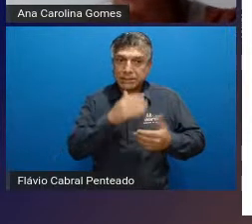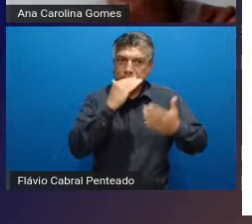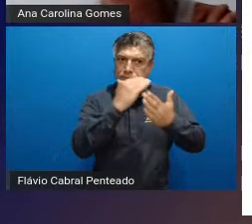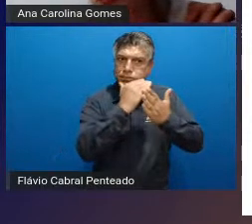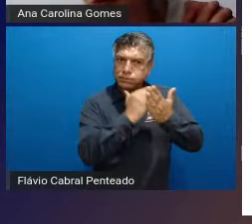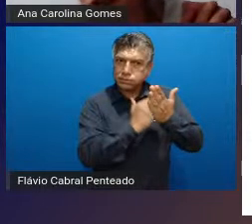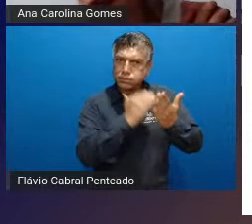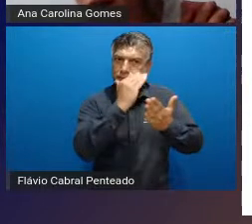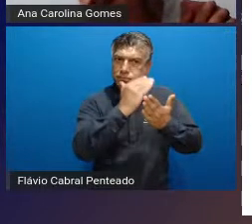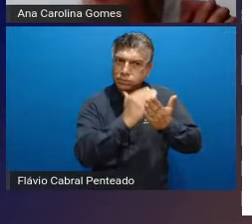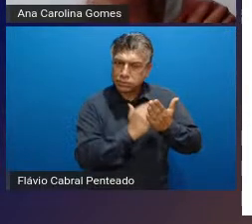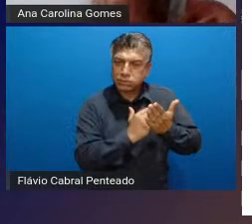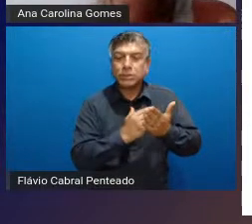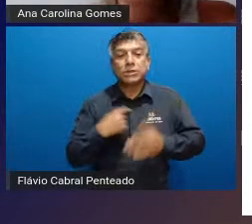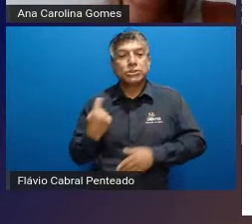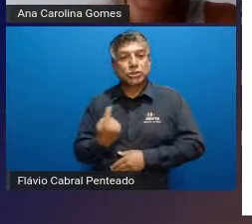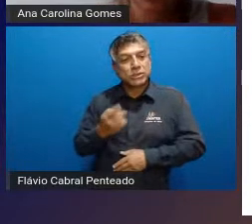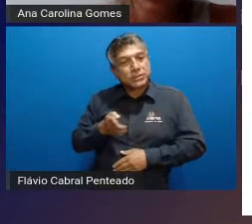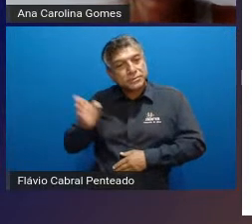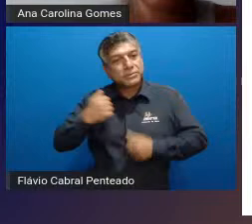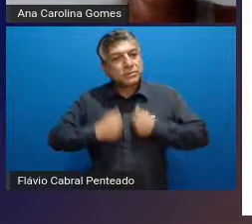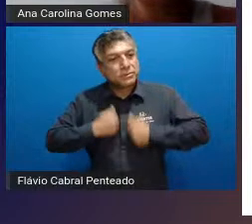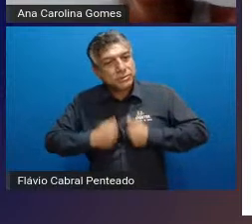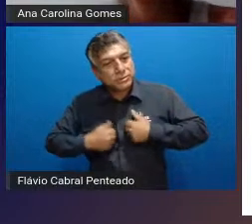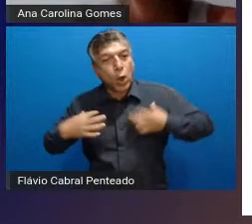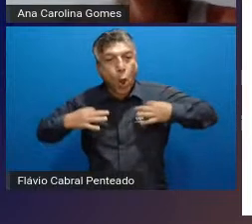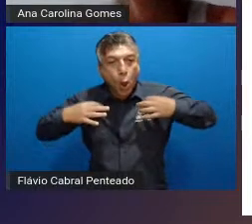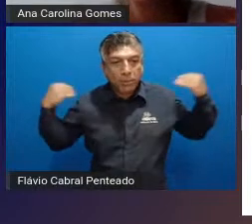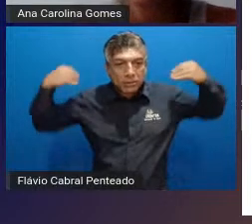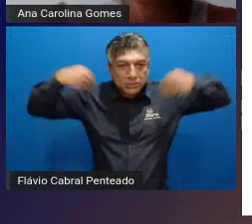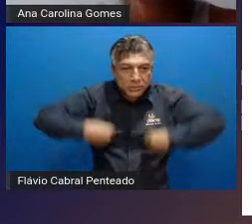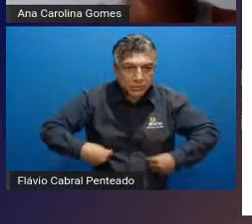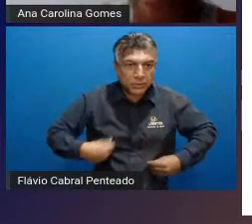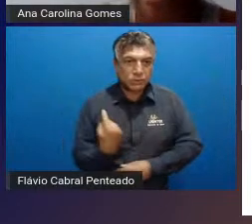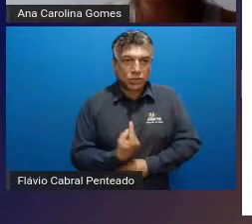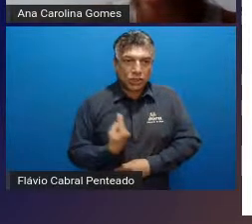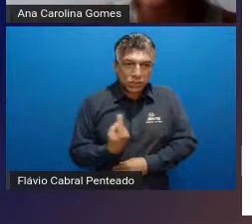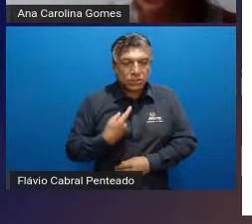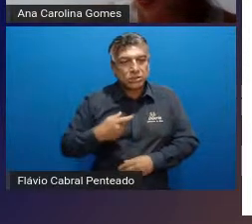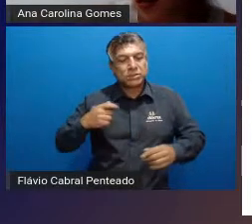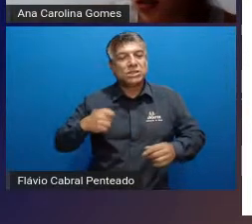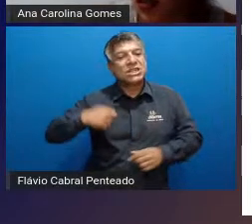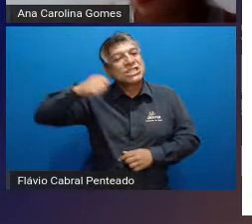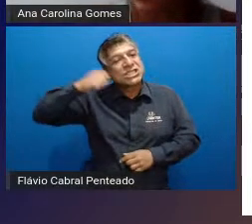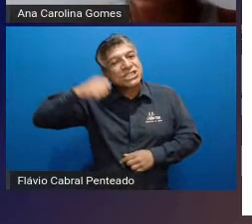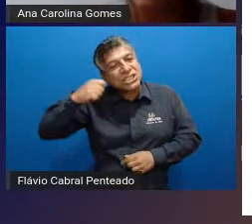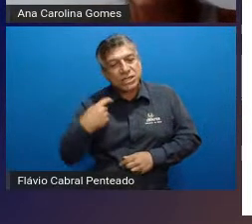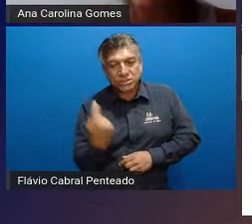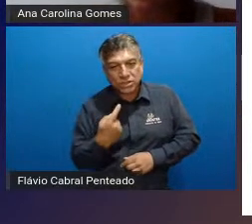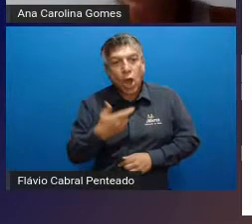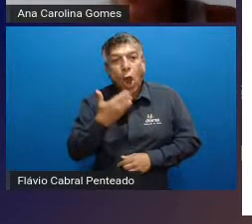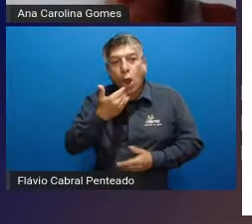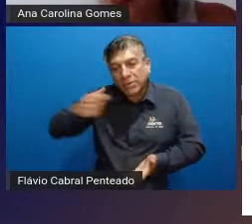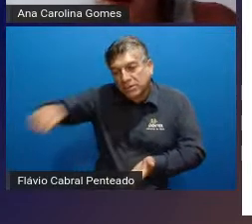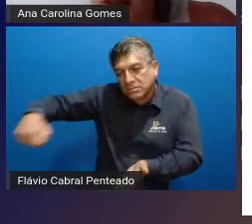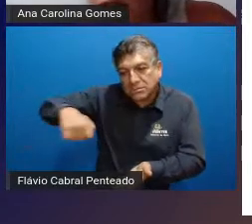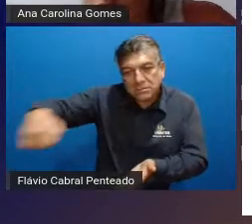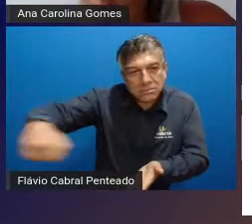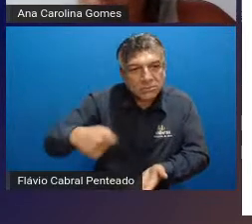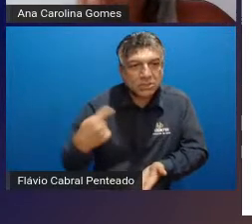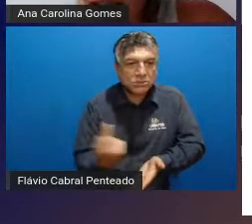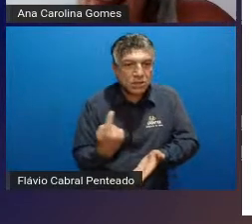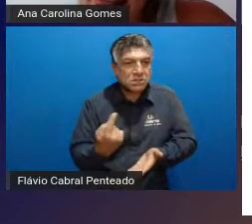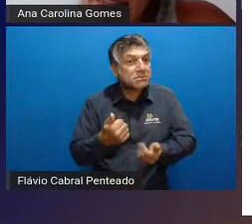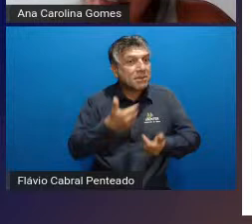conseguir ir pro banho sozinho conseguir se vestir sozinho se covar os dentes sozinho se servir na mesa sozinho isso também melhorou